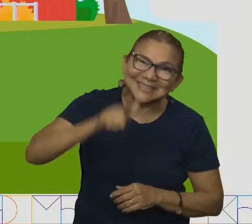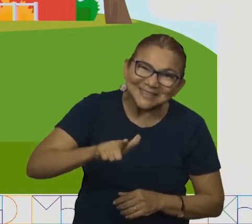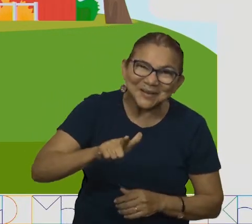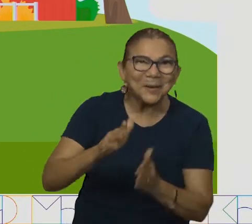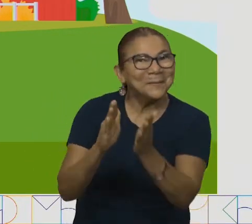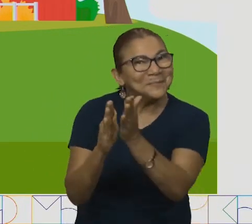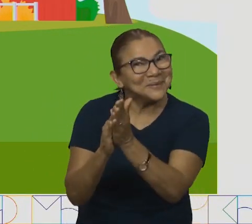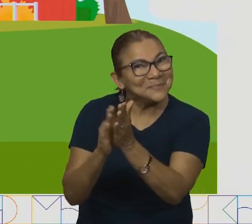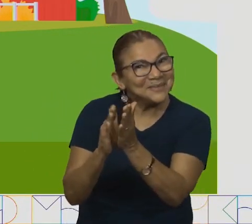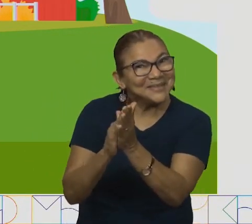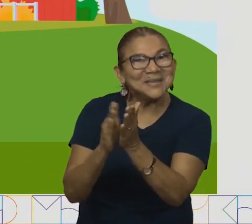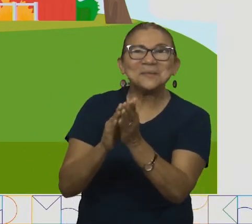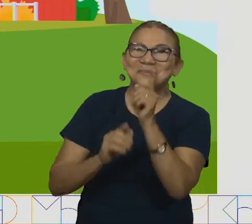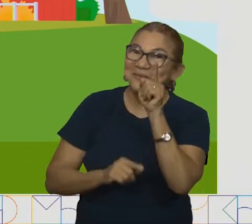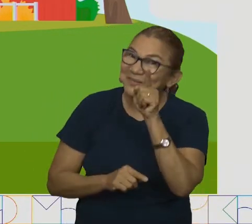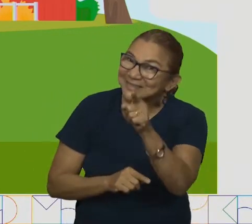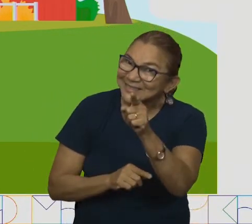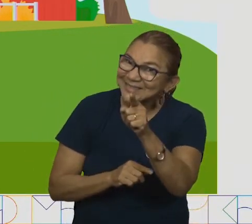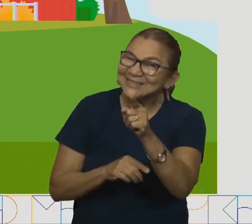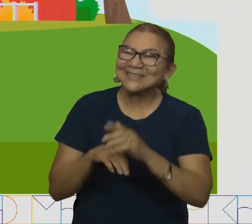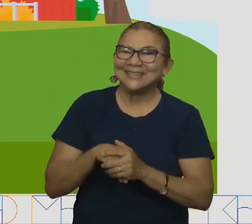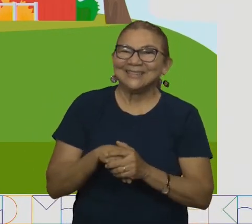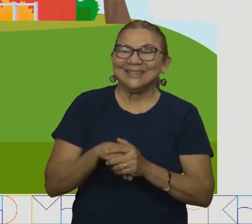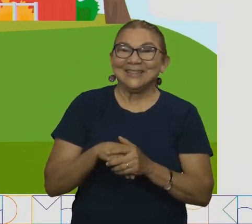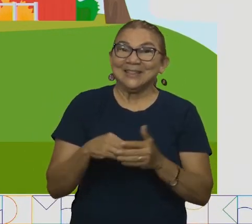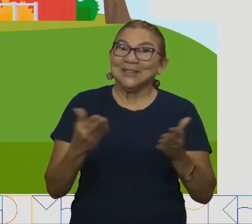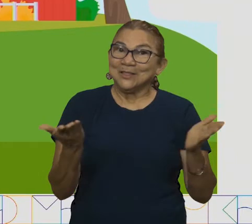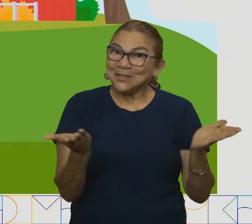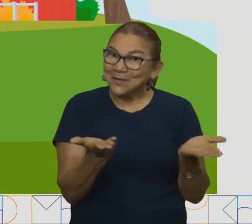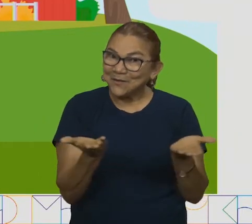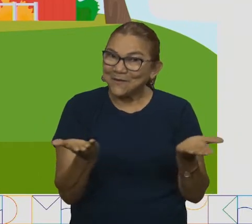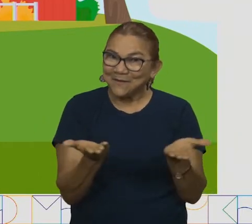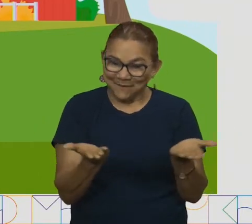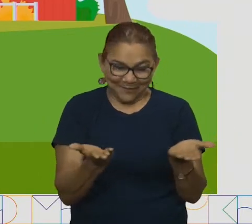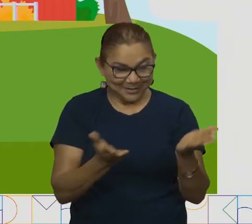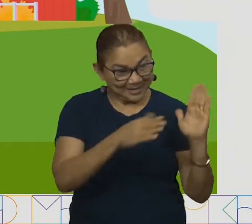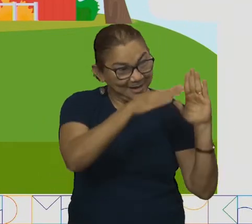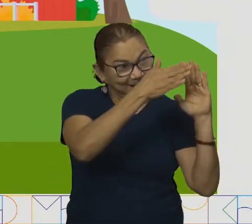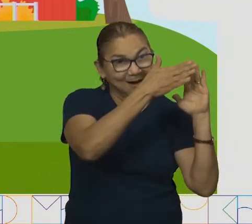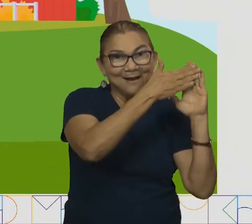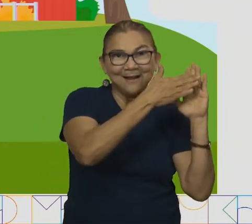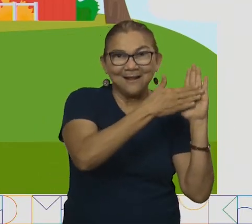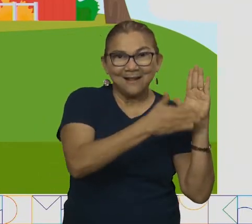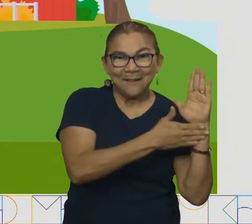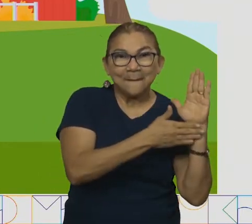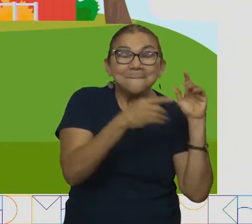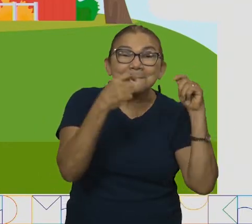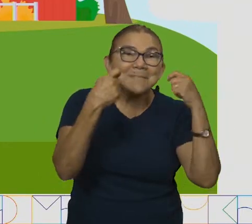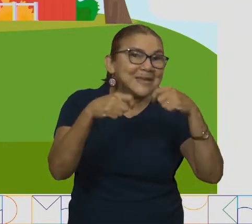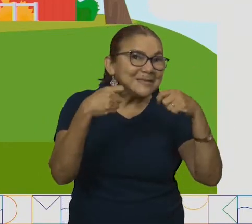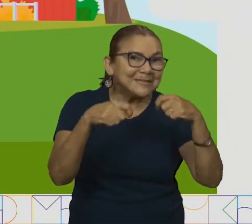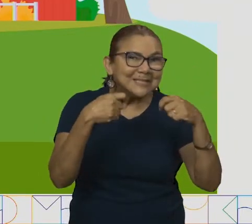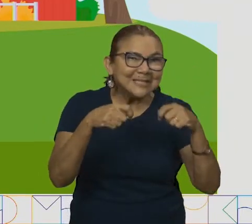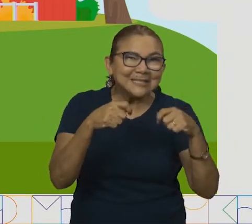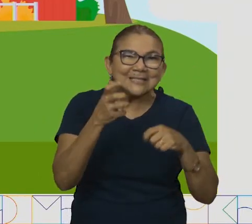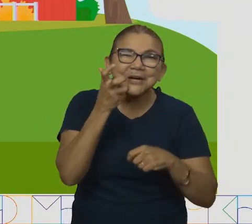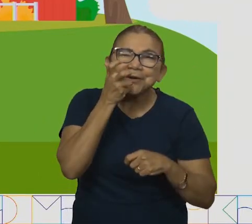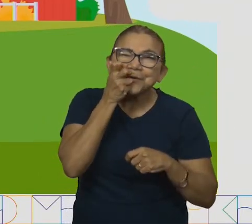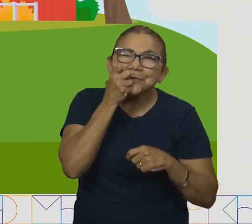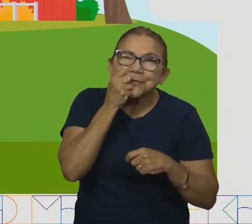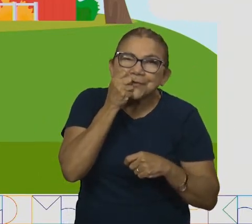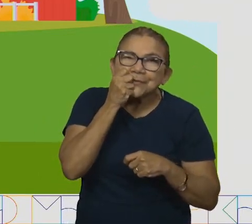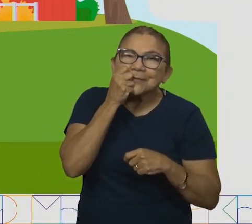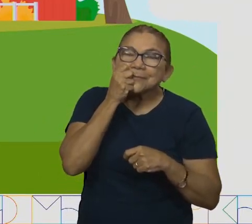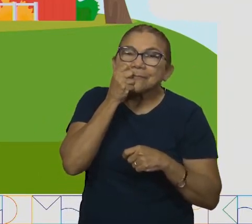Palminhas para você. A nossa receita de hoje vai precisar de limão. E agora, vamos ver